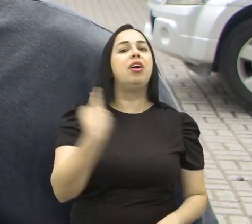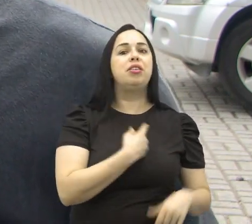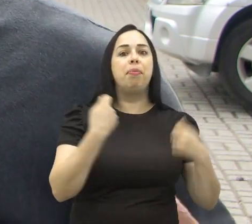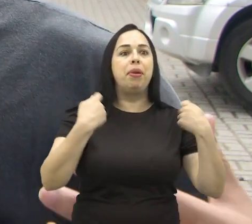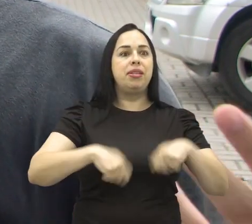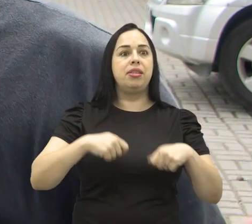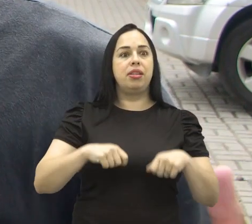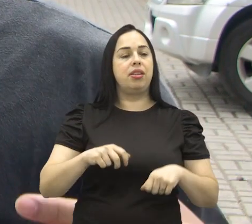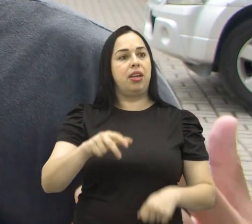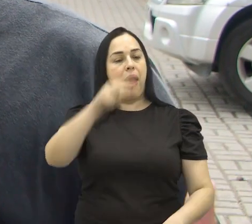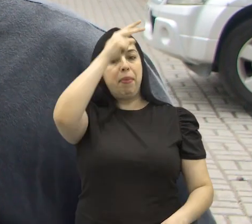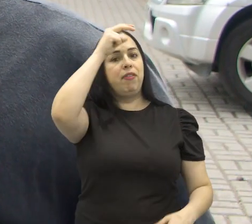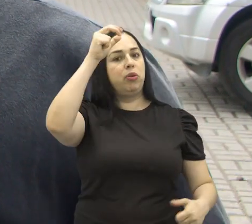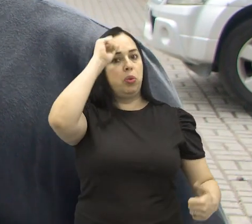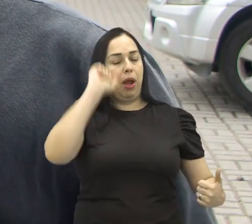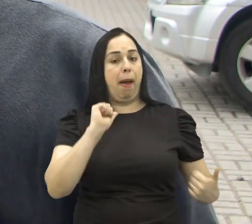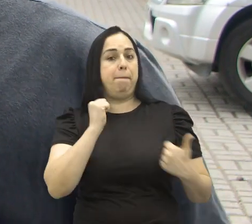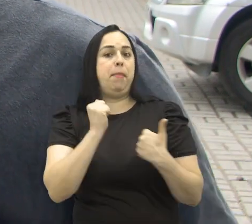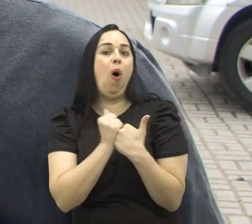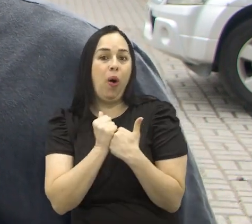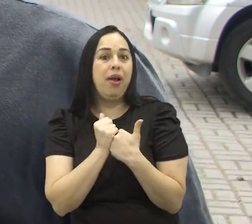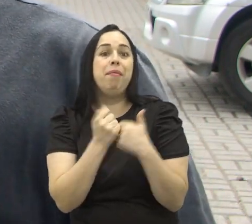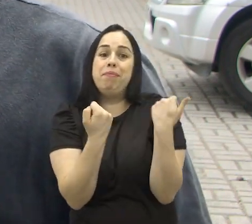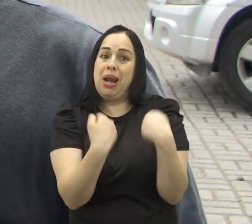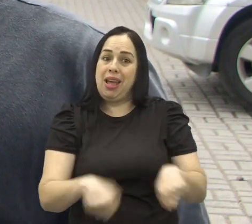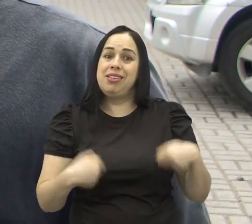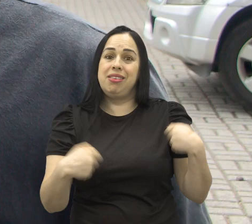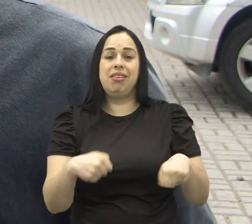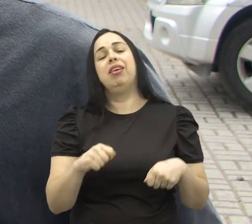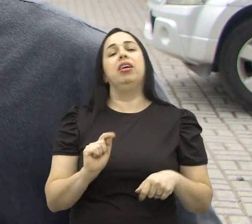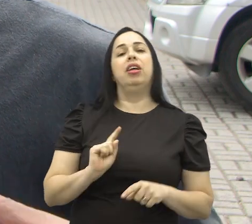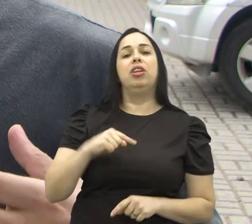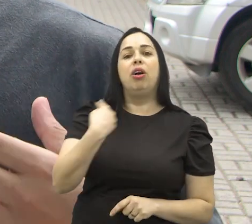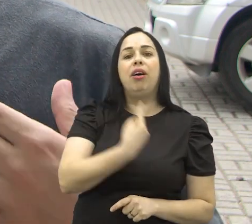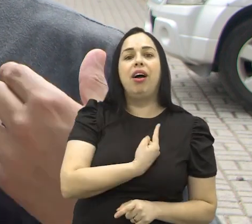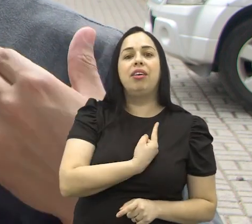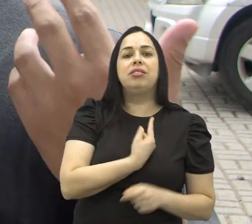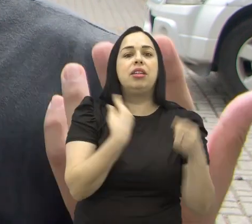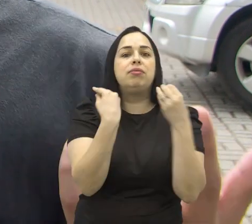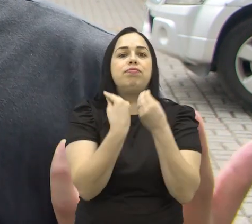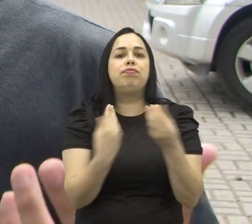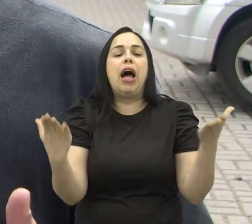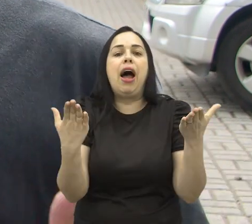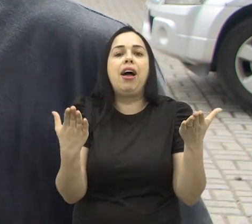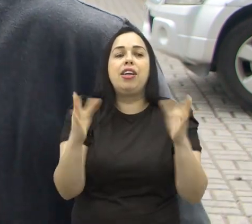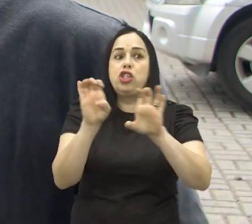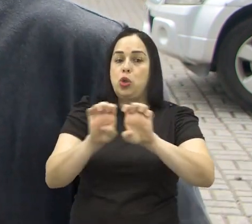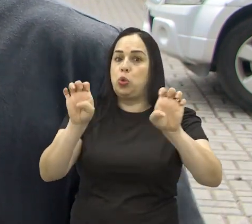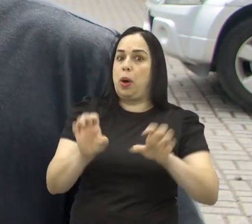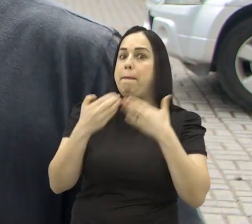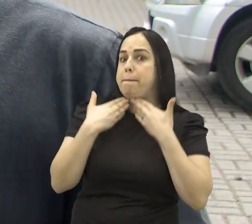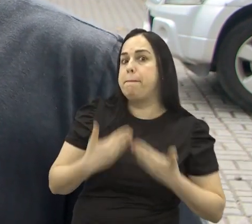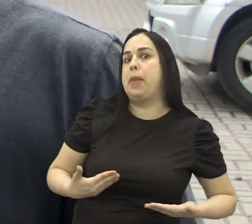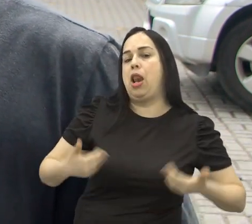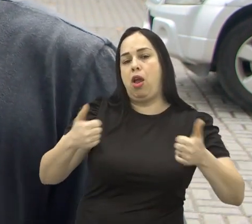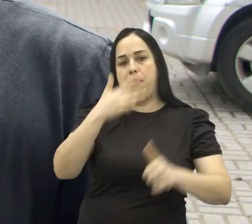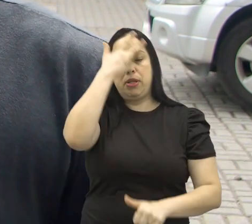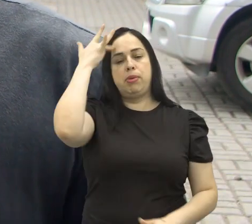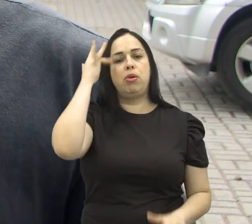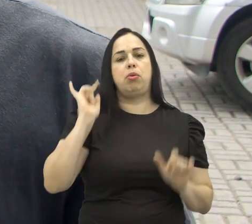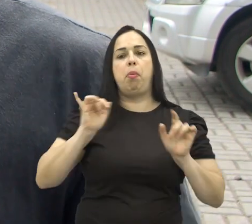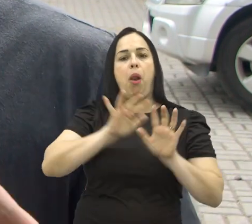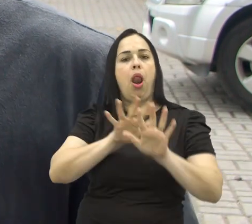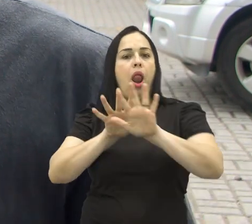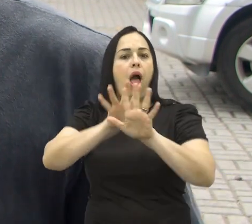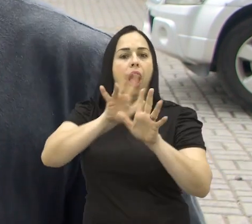precisa ter esse respaldo técnico da prefeitura para a gente estar podendo proporcionar estruturas melhores para os foliões